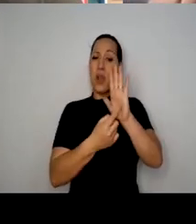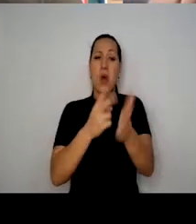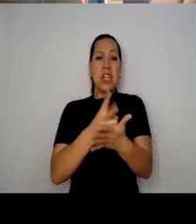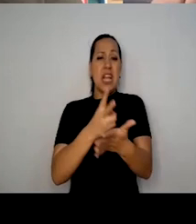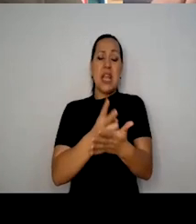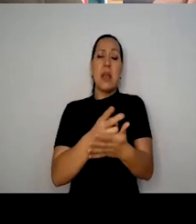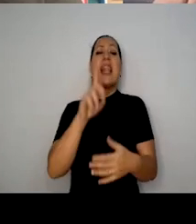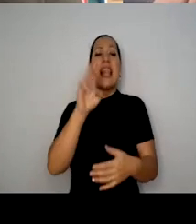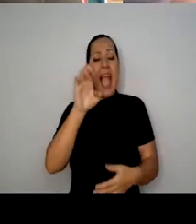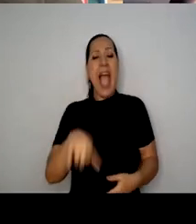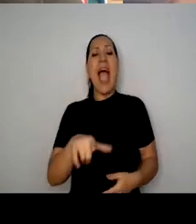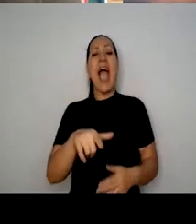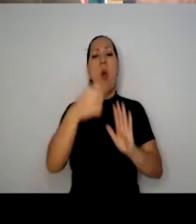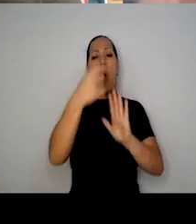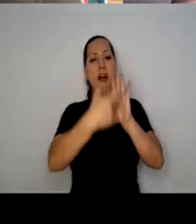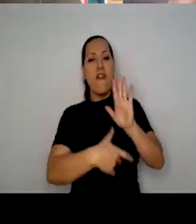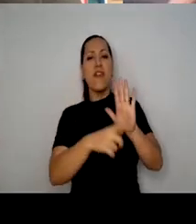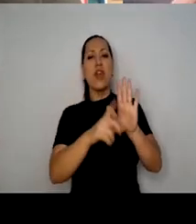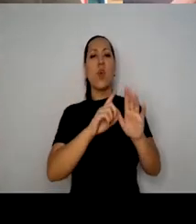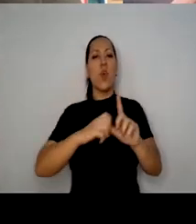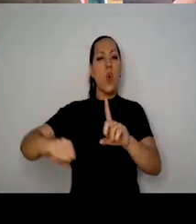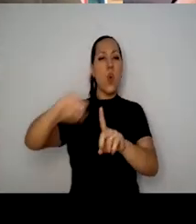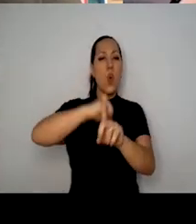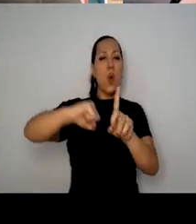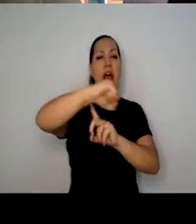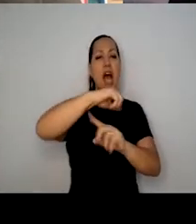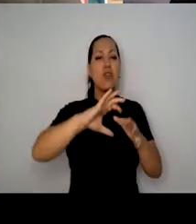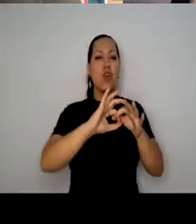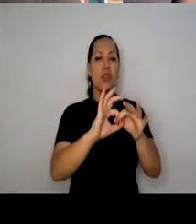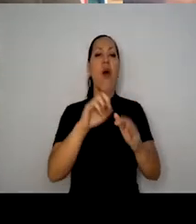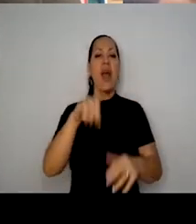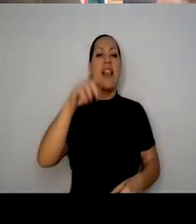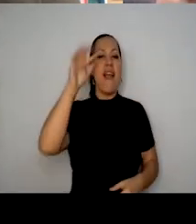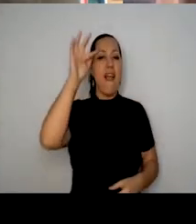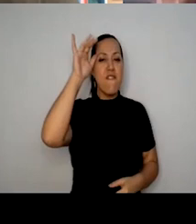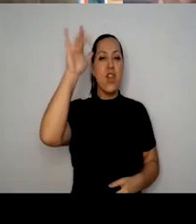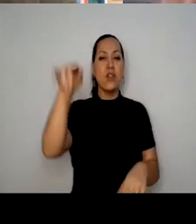social, portanto, ele é filosófico. Então,